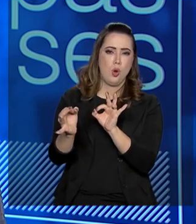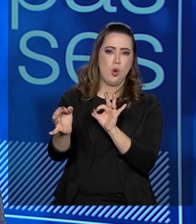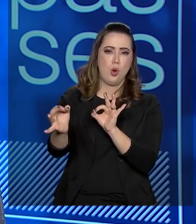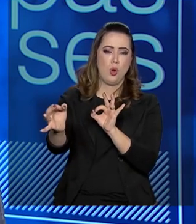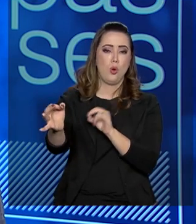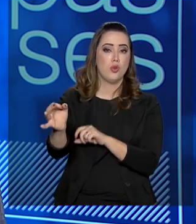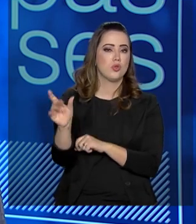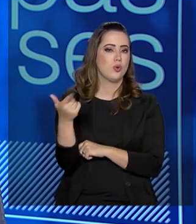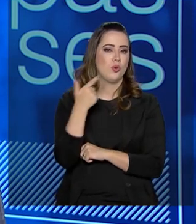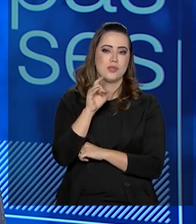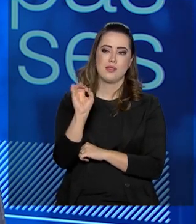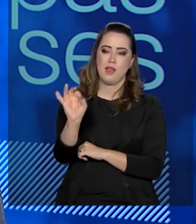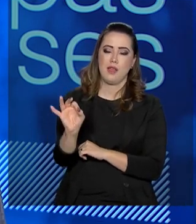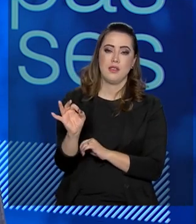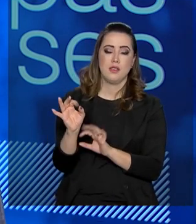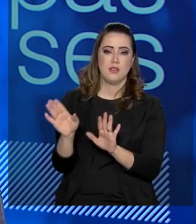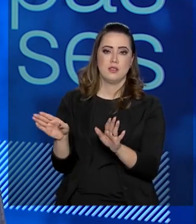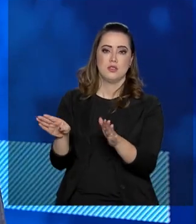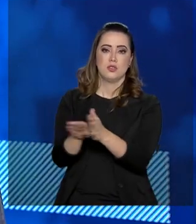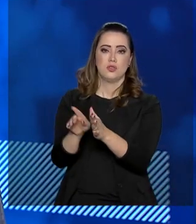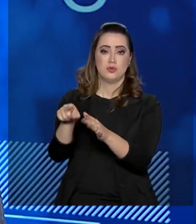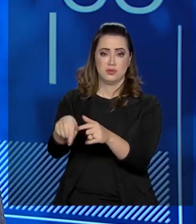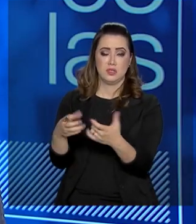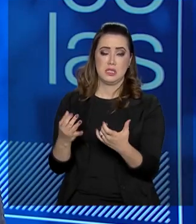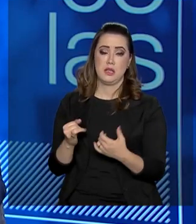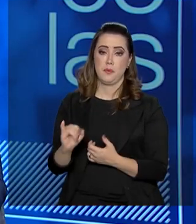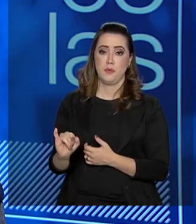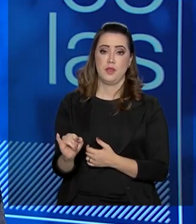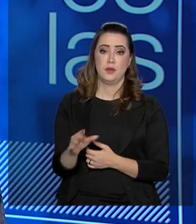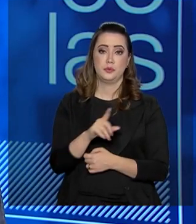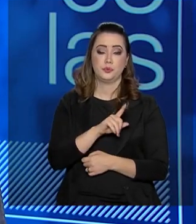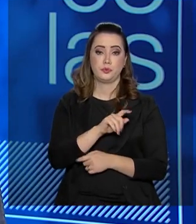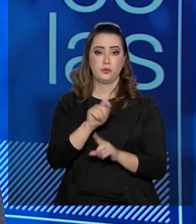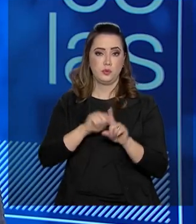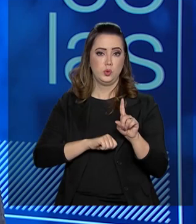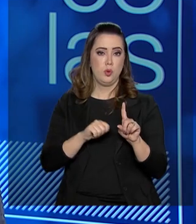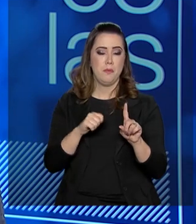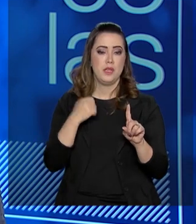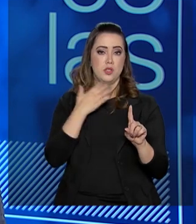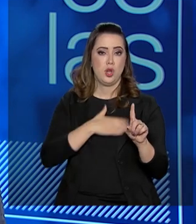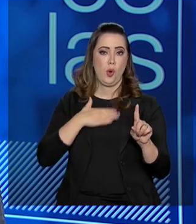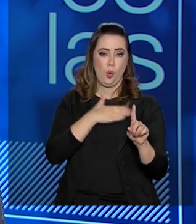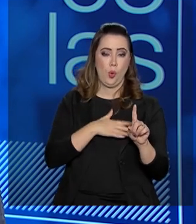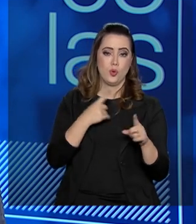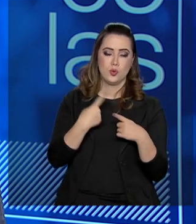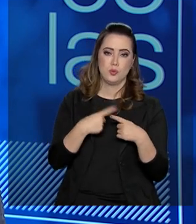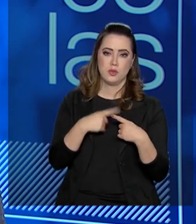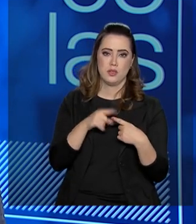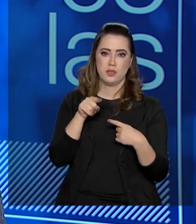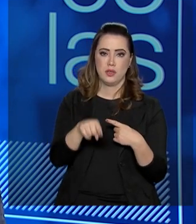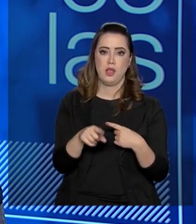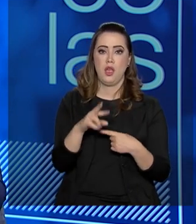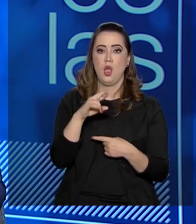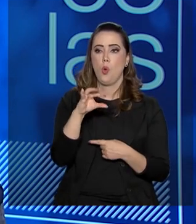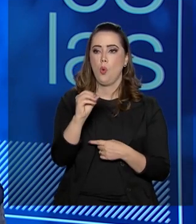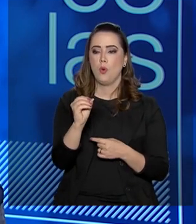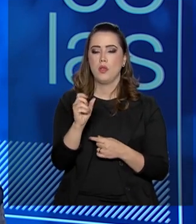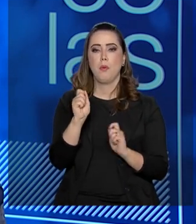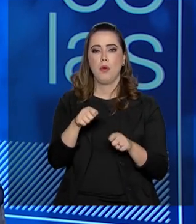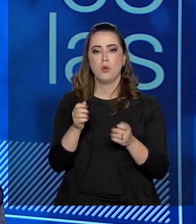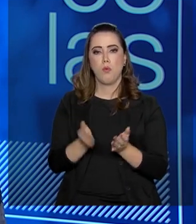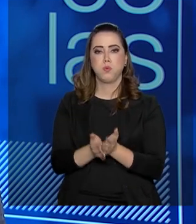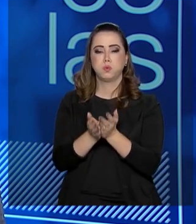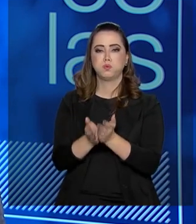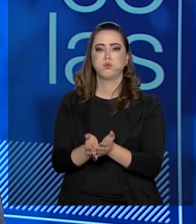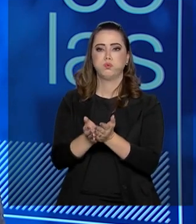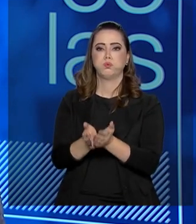ao desdobramento do material para a construção das escolas no mês de agosto. Porque é no mês de agosto que os rios têm navegabilidade, até